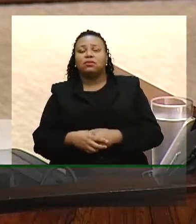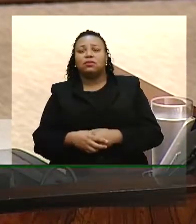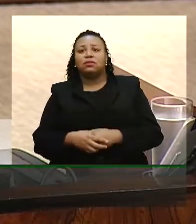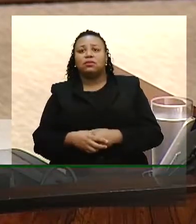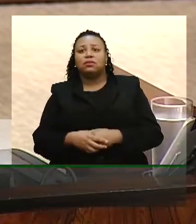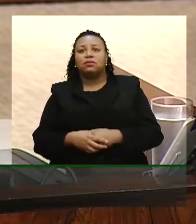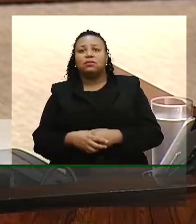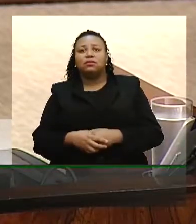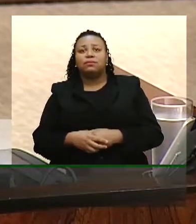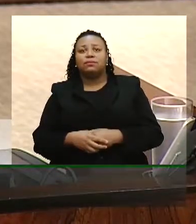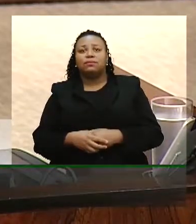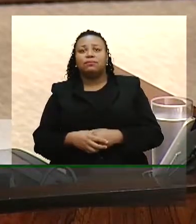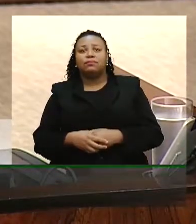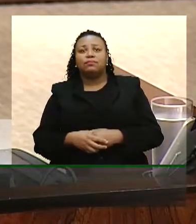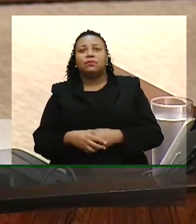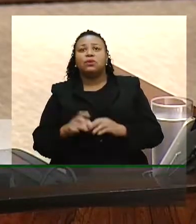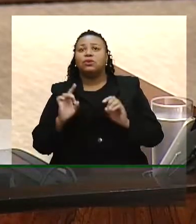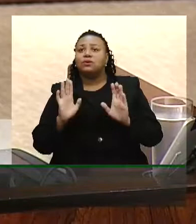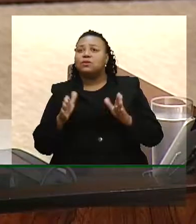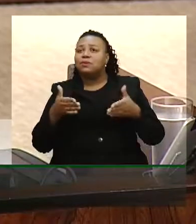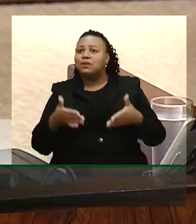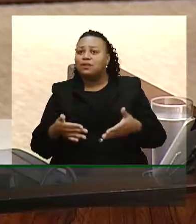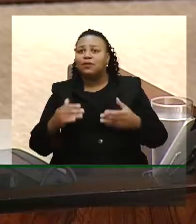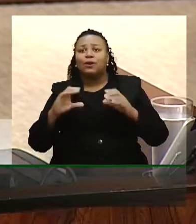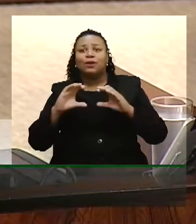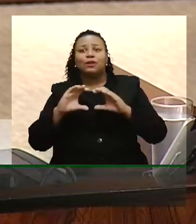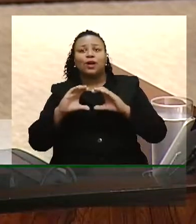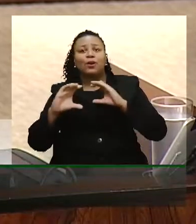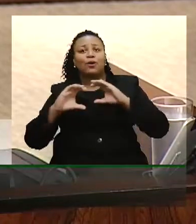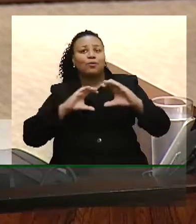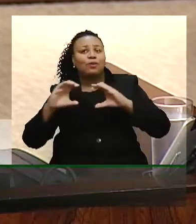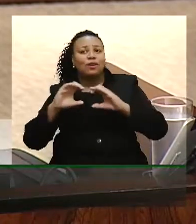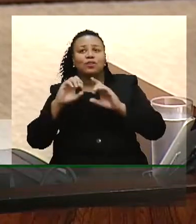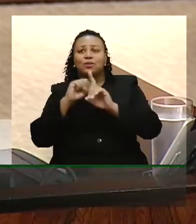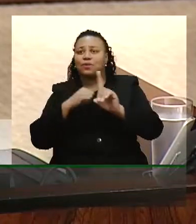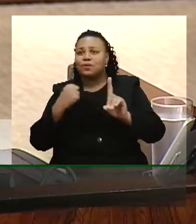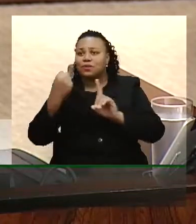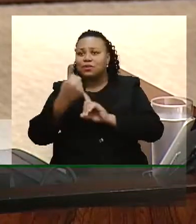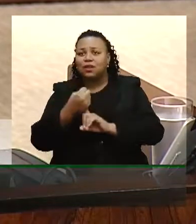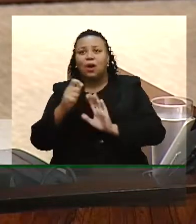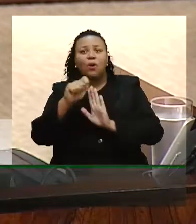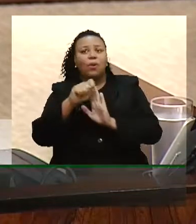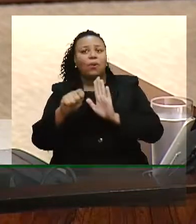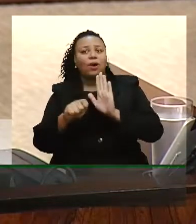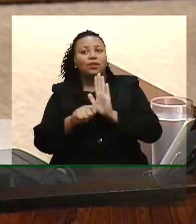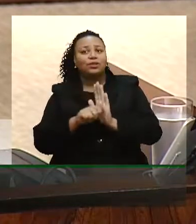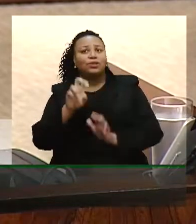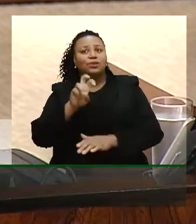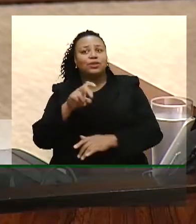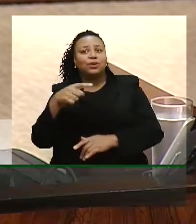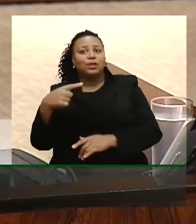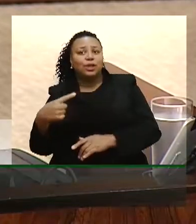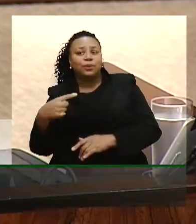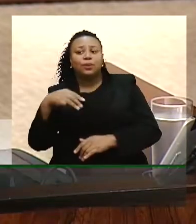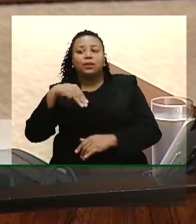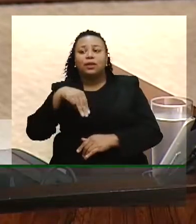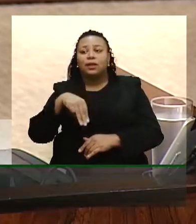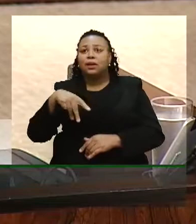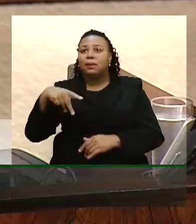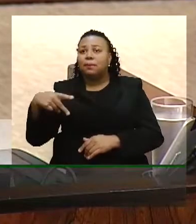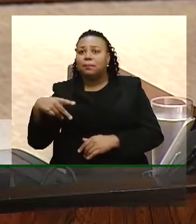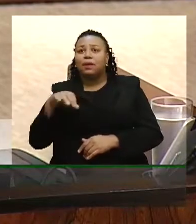No caso específico da comunicação social, o artigo 51 da medida provisória,